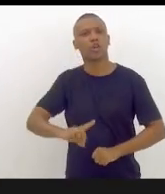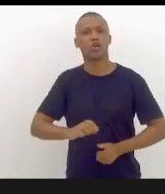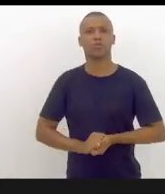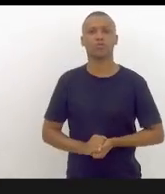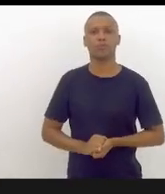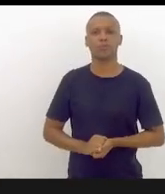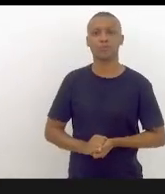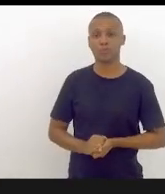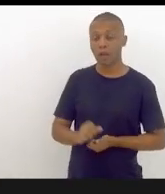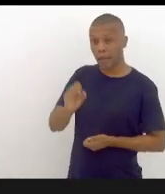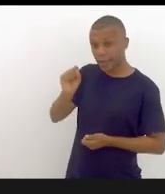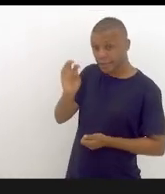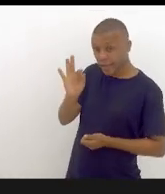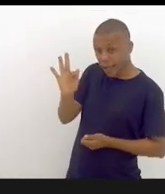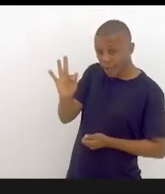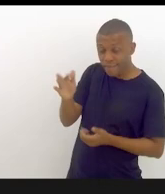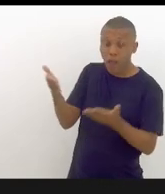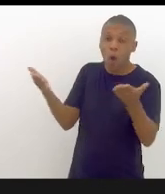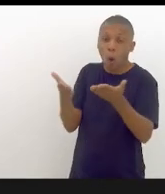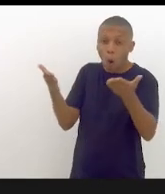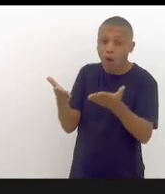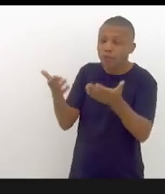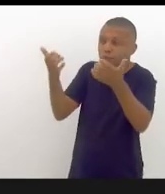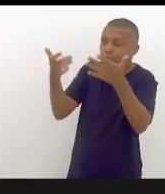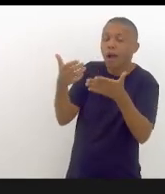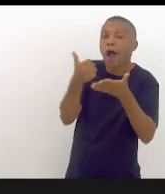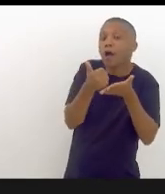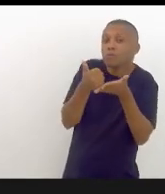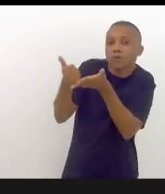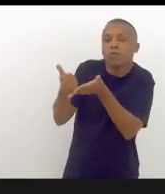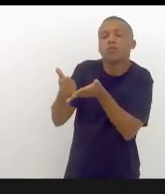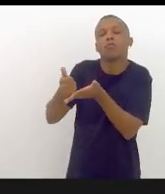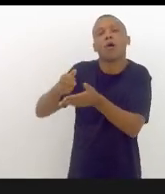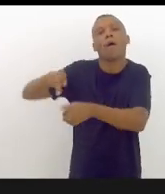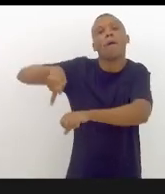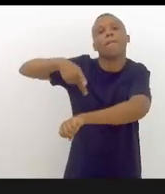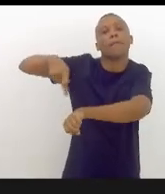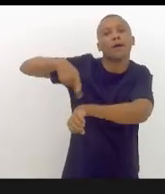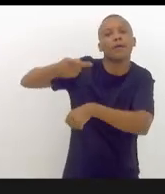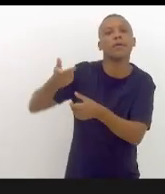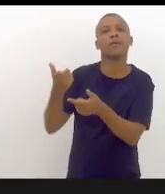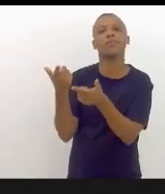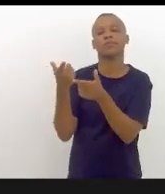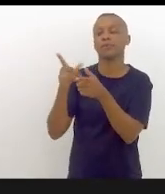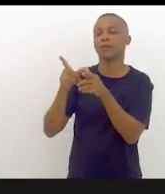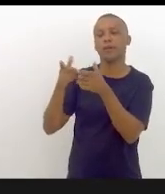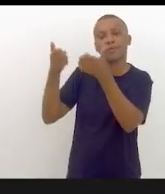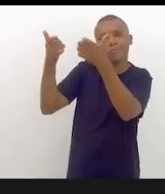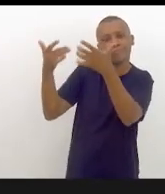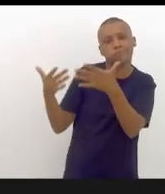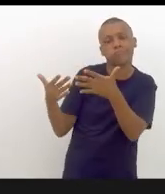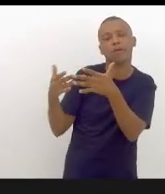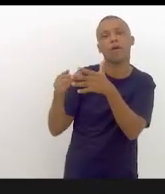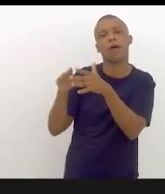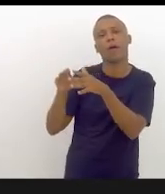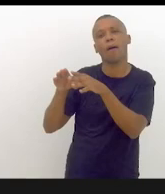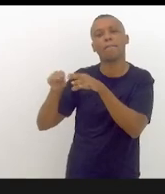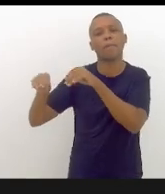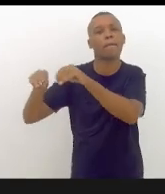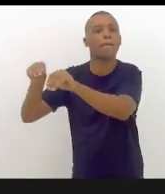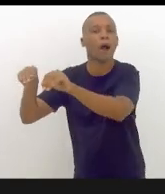o STF hoje auxiliando o país e entrando nas questões que deveriam o político estar entrando.